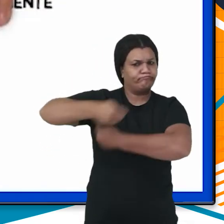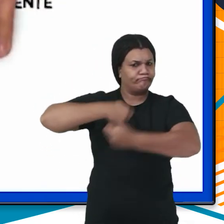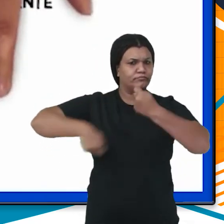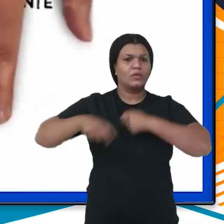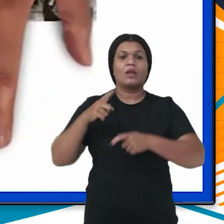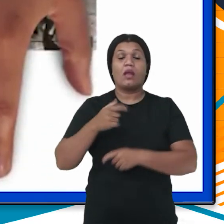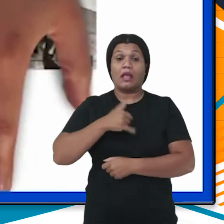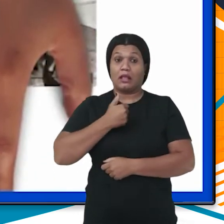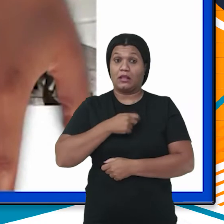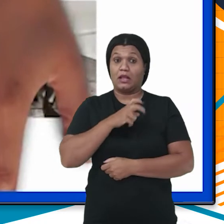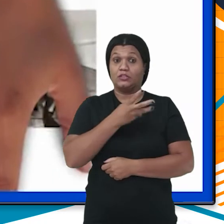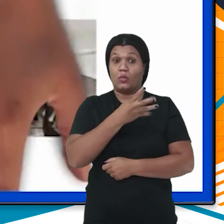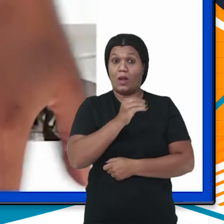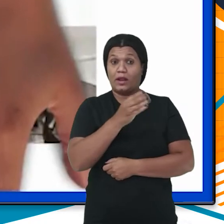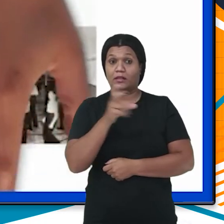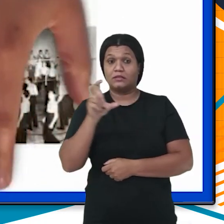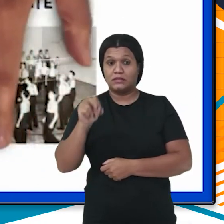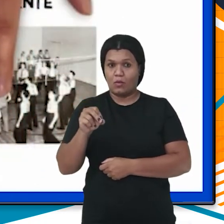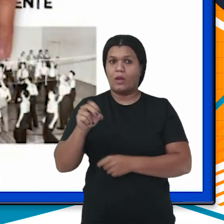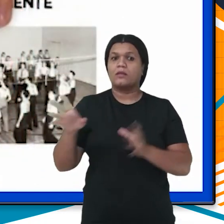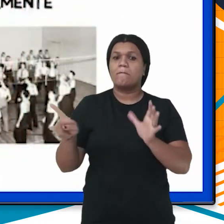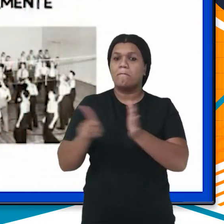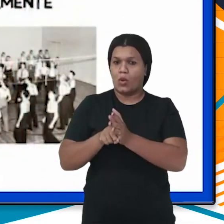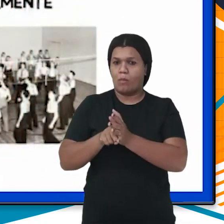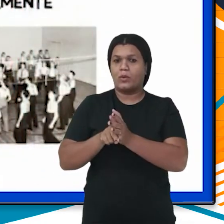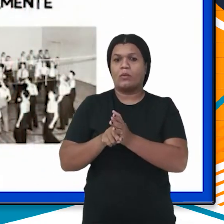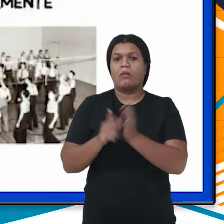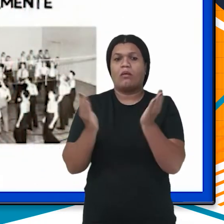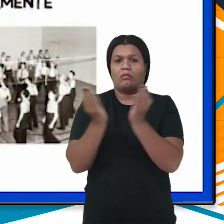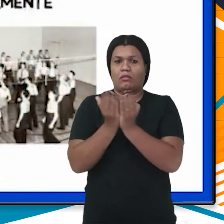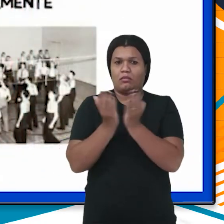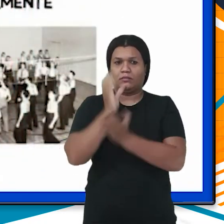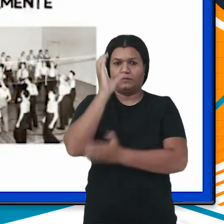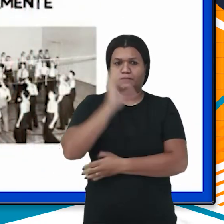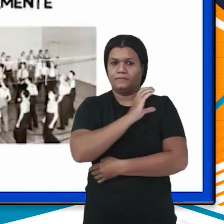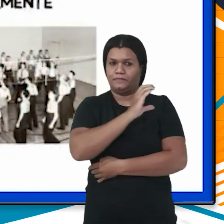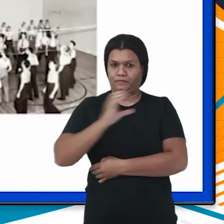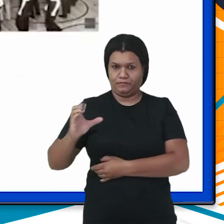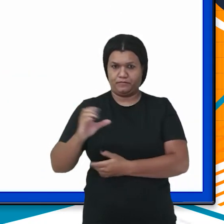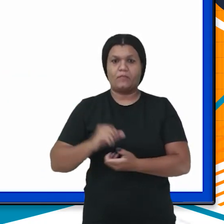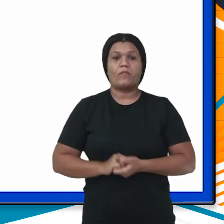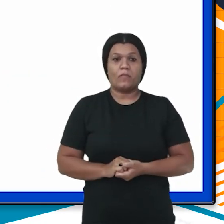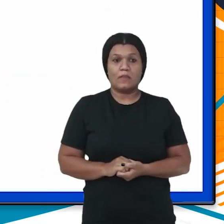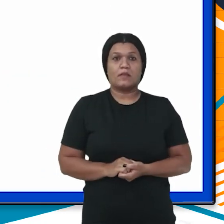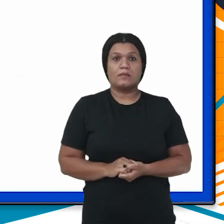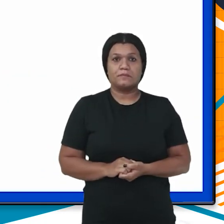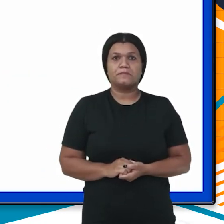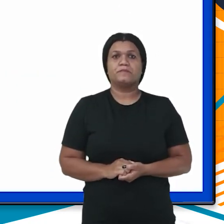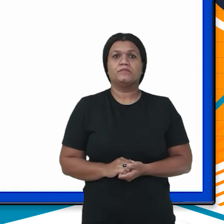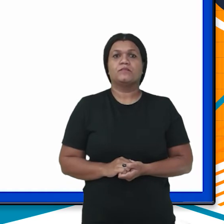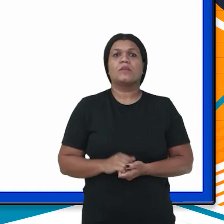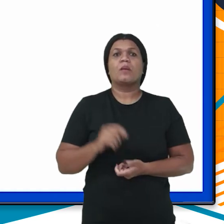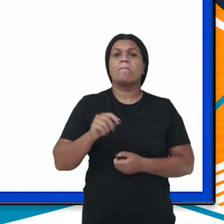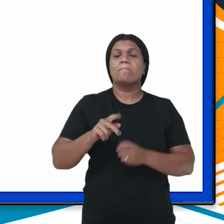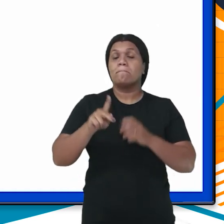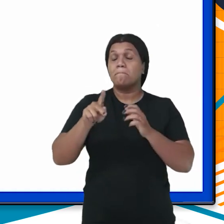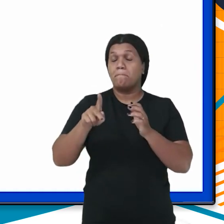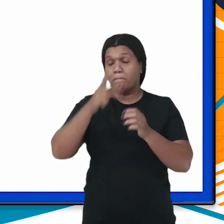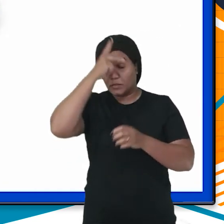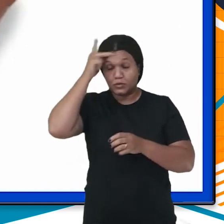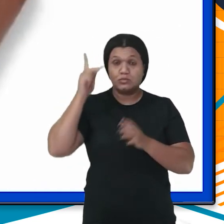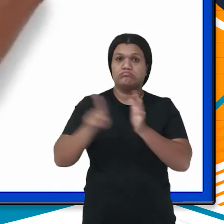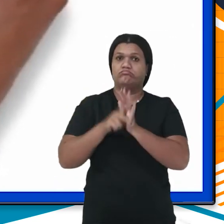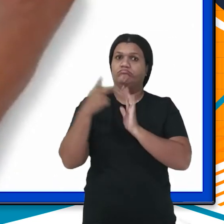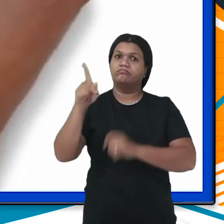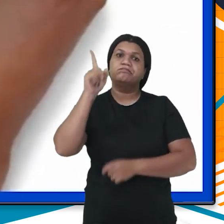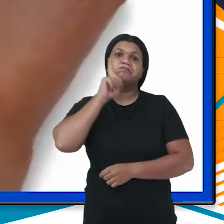membros da Associação Cristã de Moços de Massa Chutes. Os norte-americanos, no final do